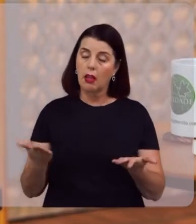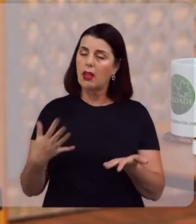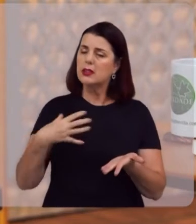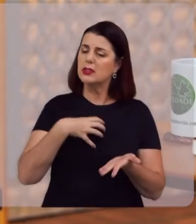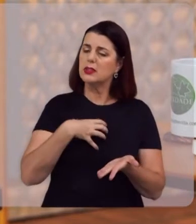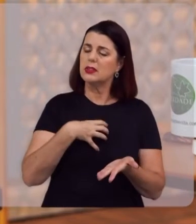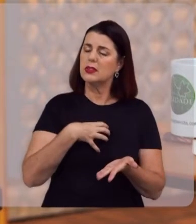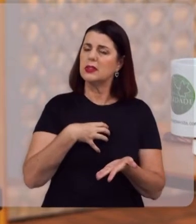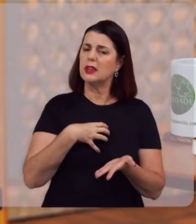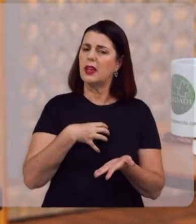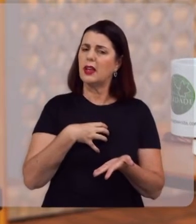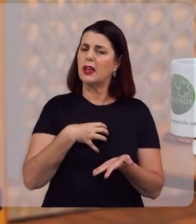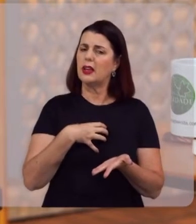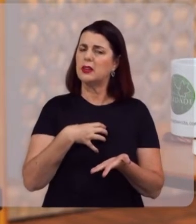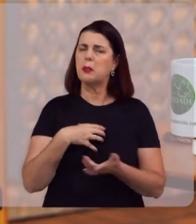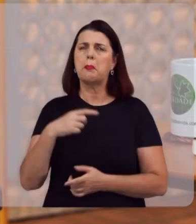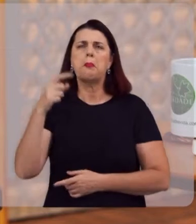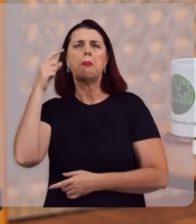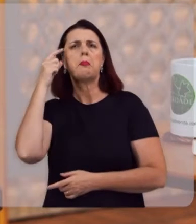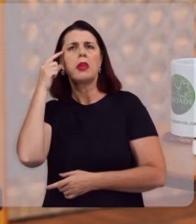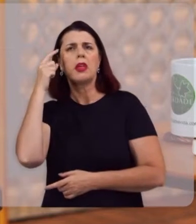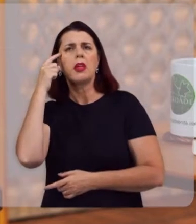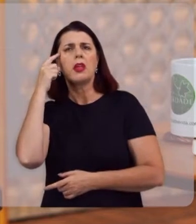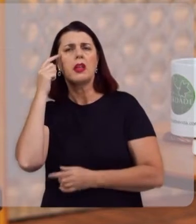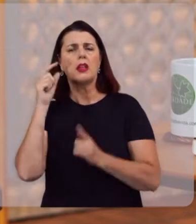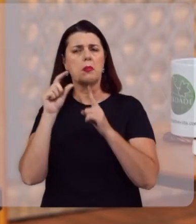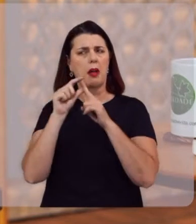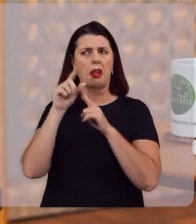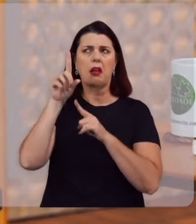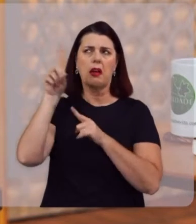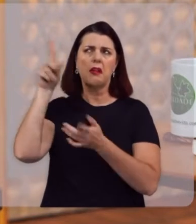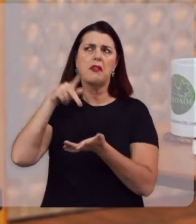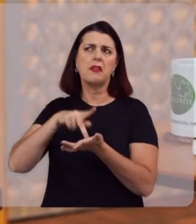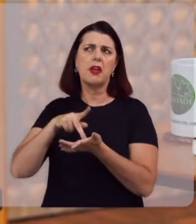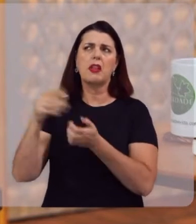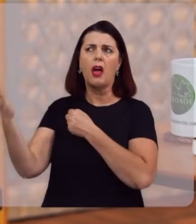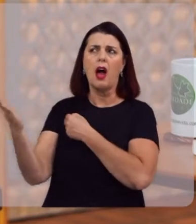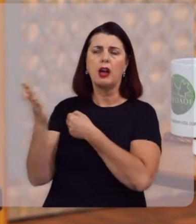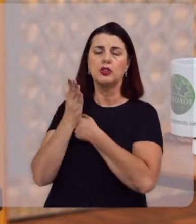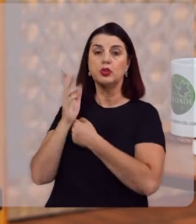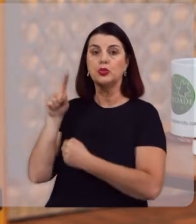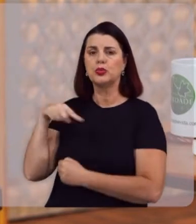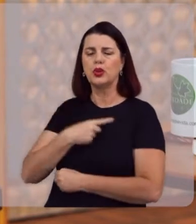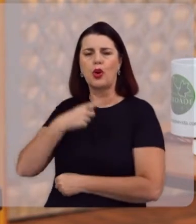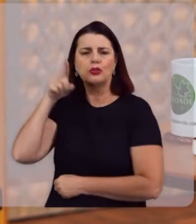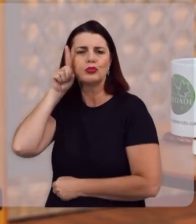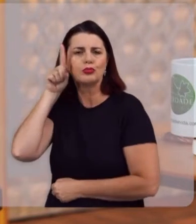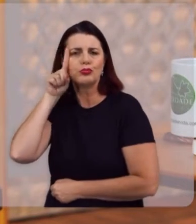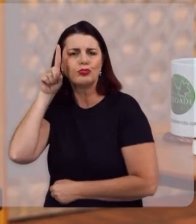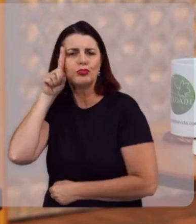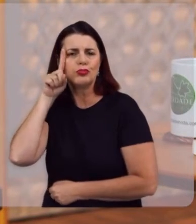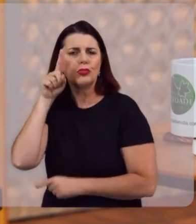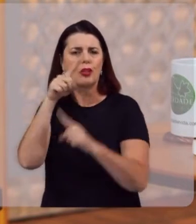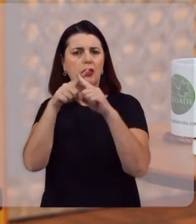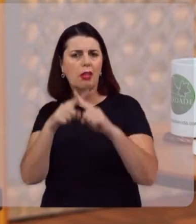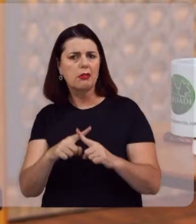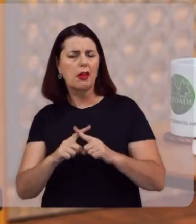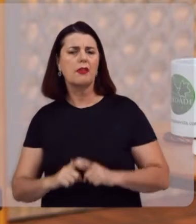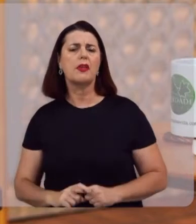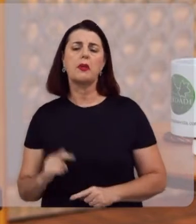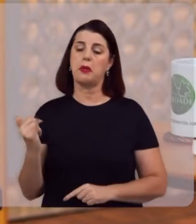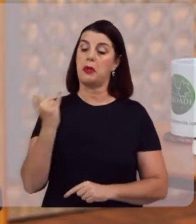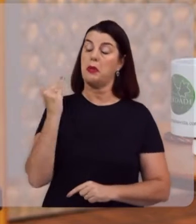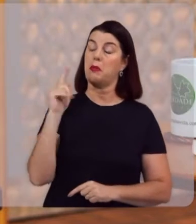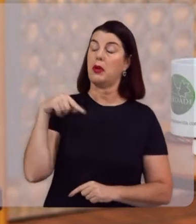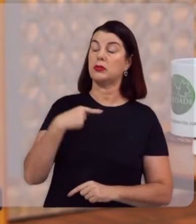nesse sentido, pastor Roster, pensando que as Escrituras, de fato, elas nos ajudam no dia a dia, diante desses desafios,